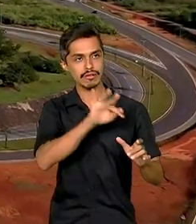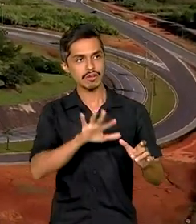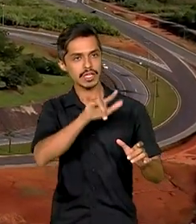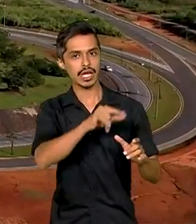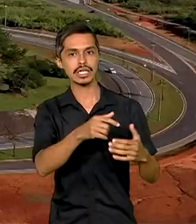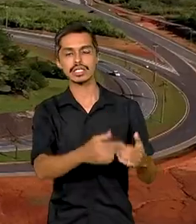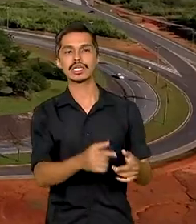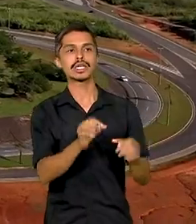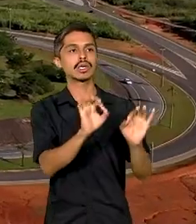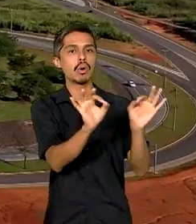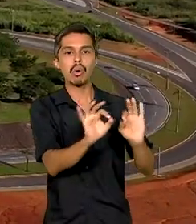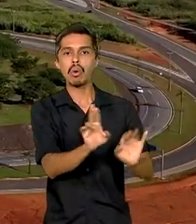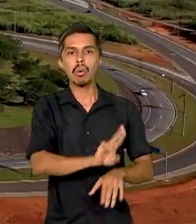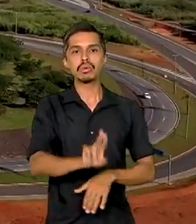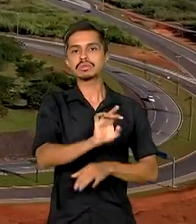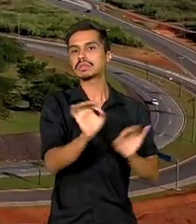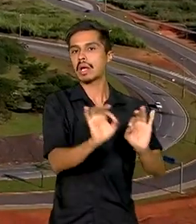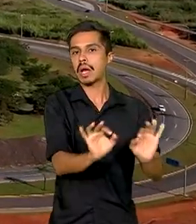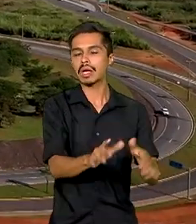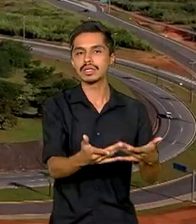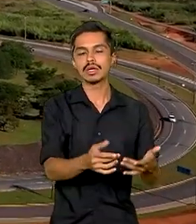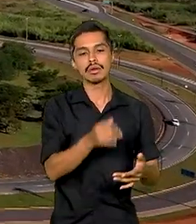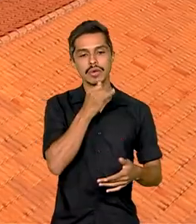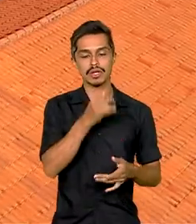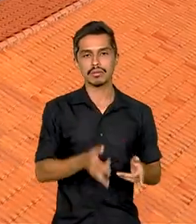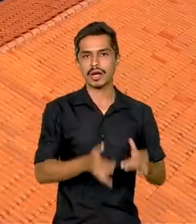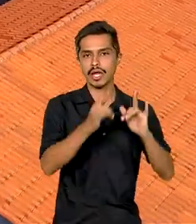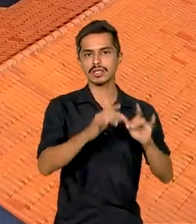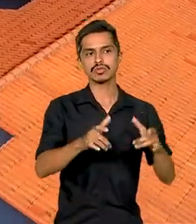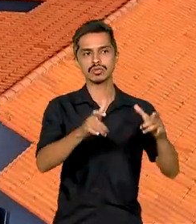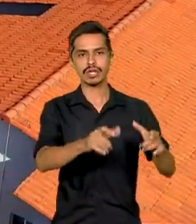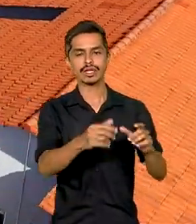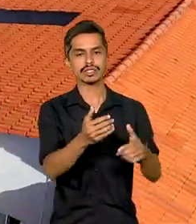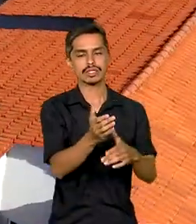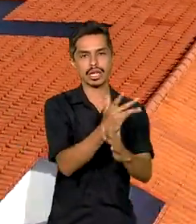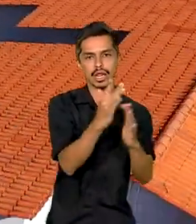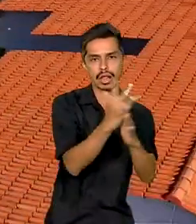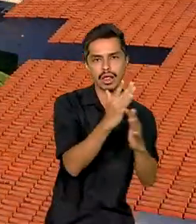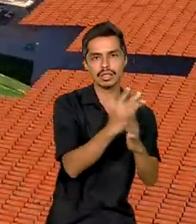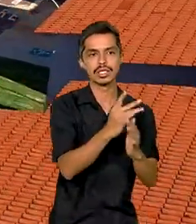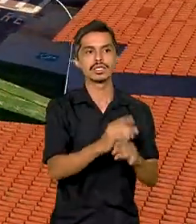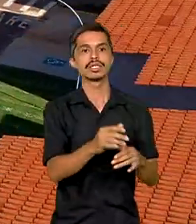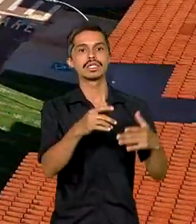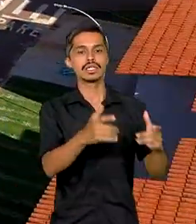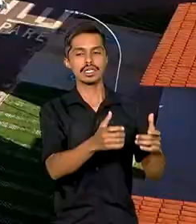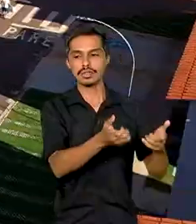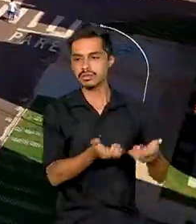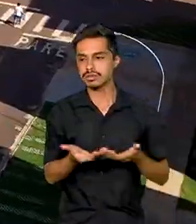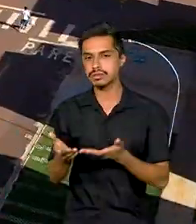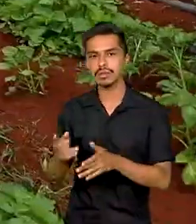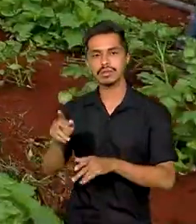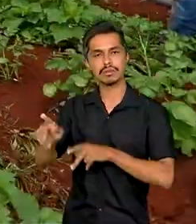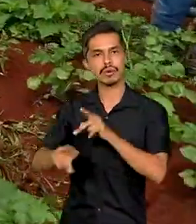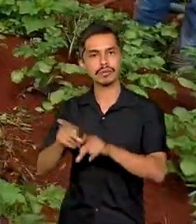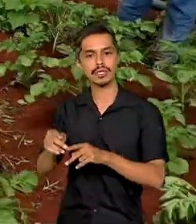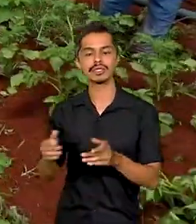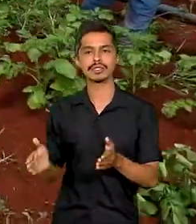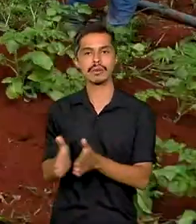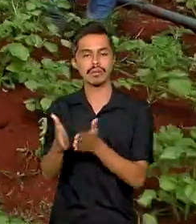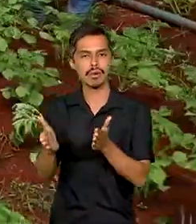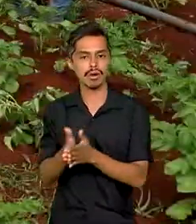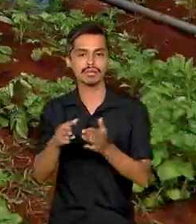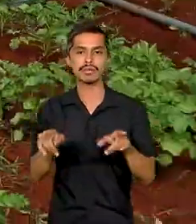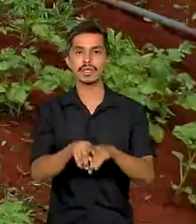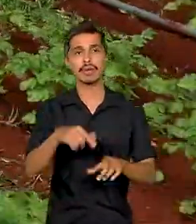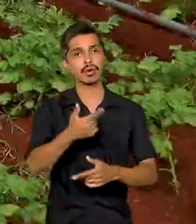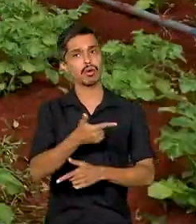estejam sem uso, como prédios e áreas urbanas, em unidades habitacionais para a população carente. Além de outras